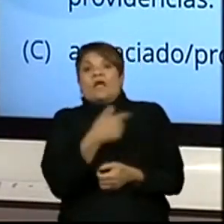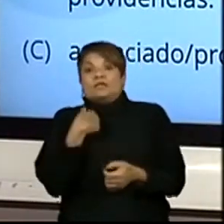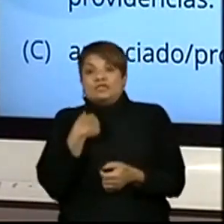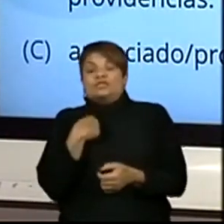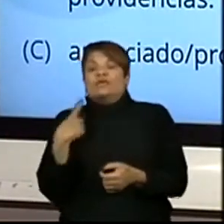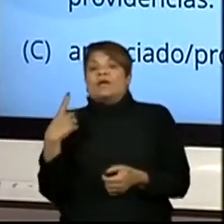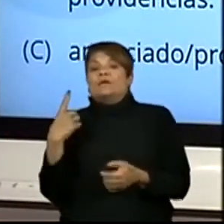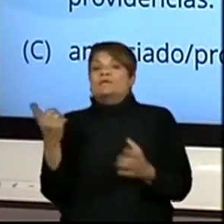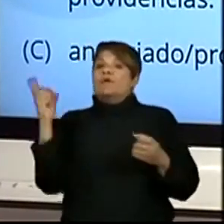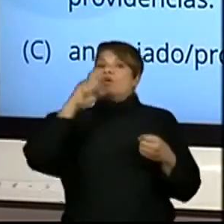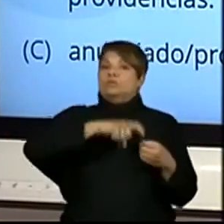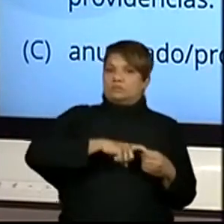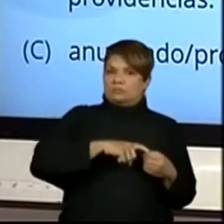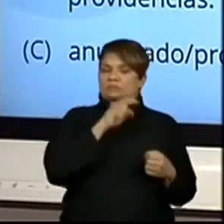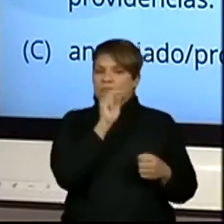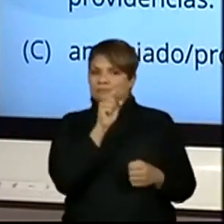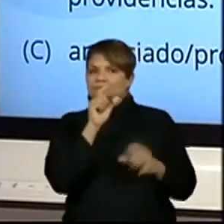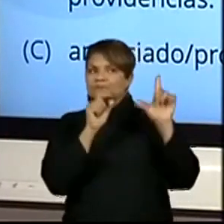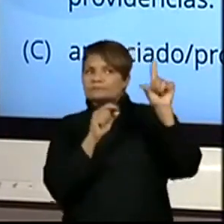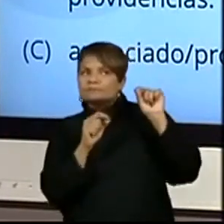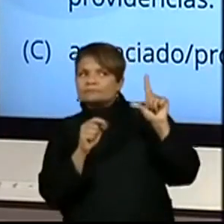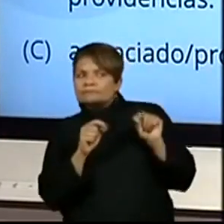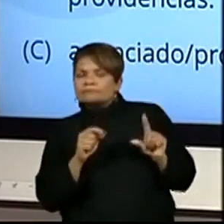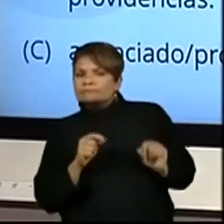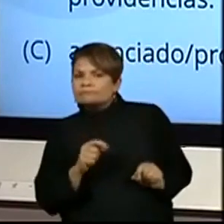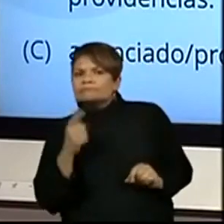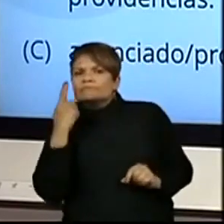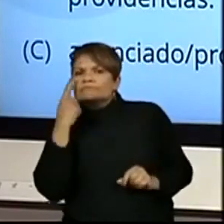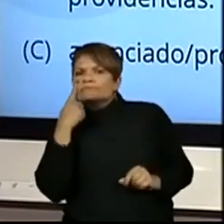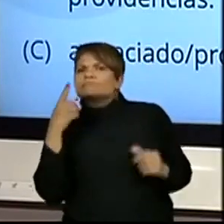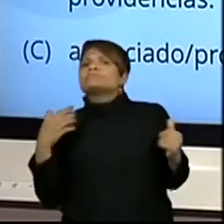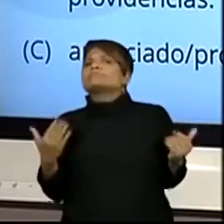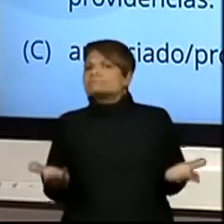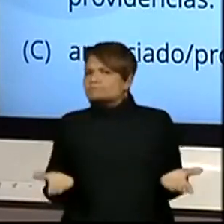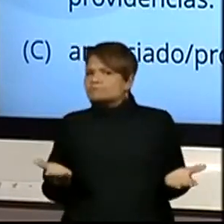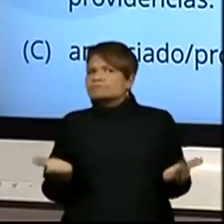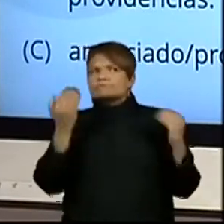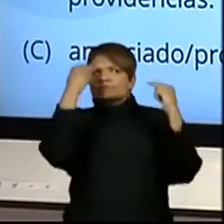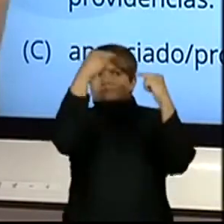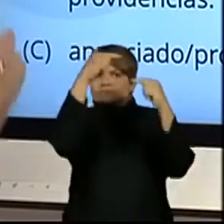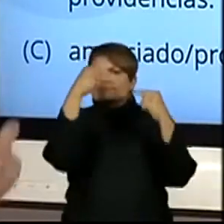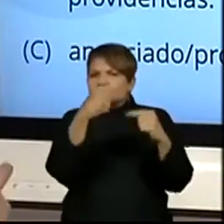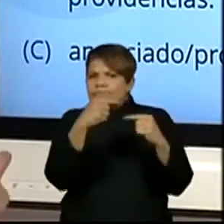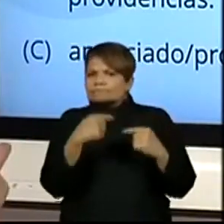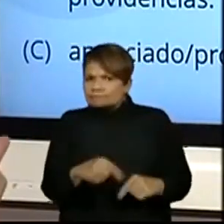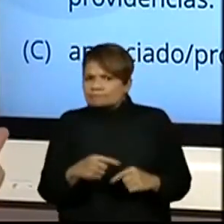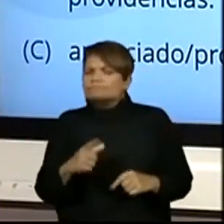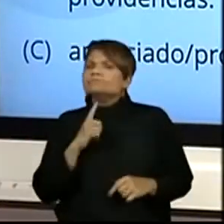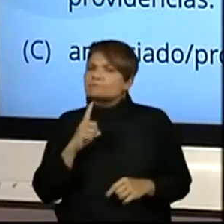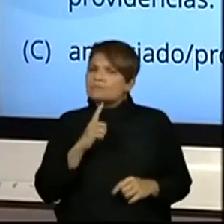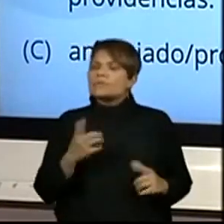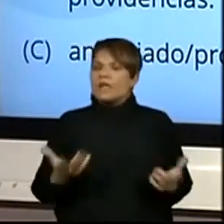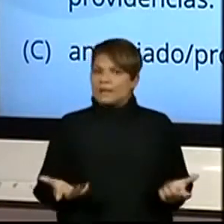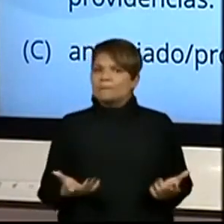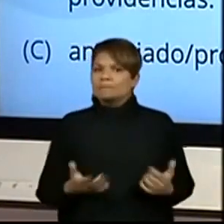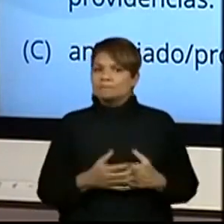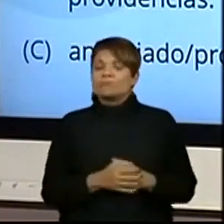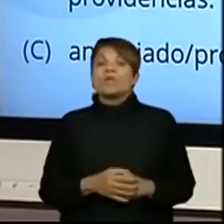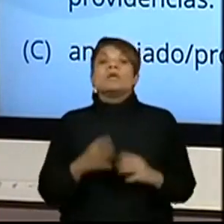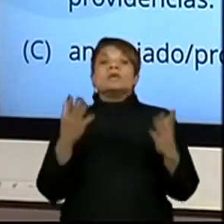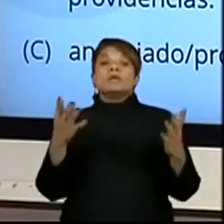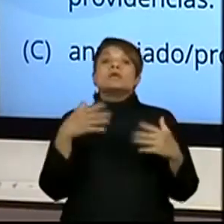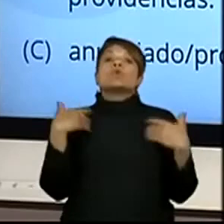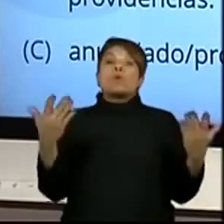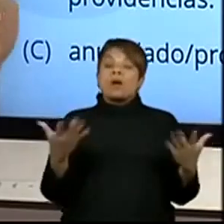alternativa e tentem perceber em qual parte do texto estaremos e quais as